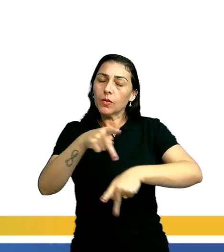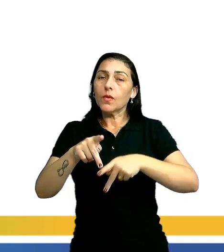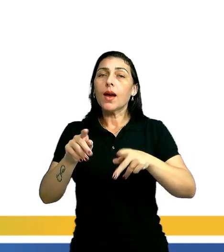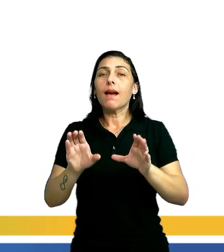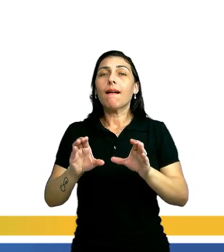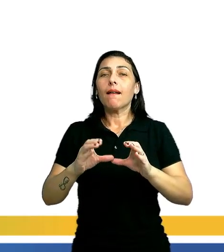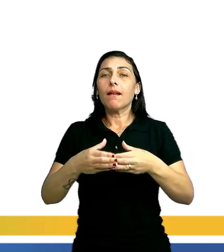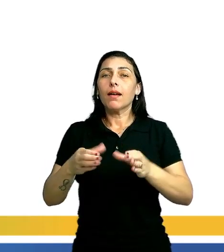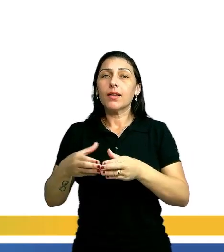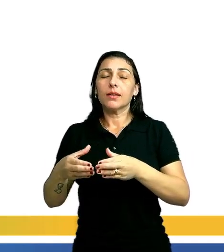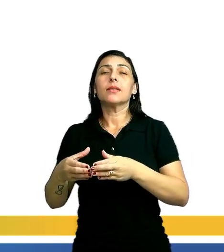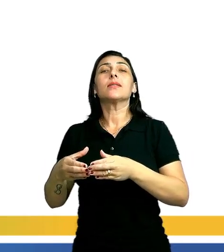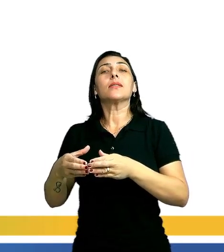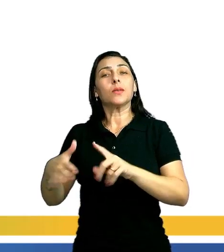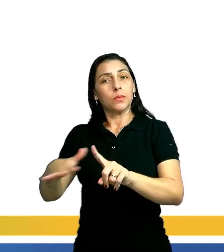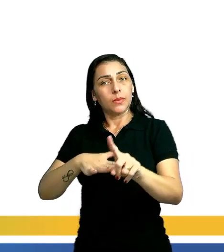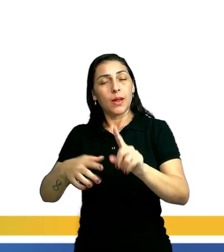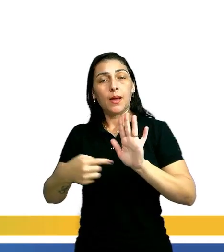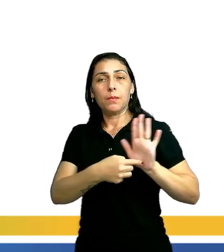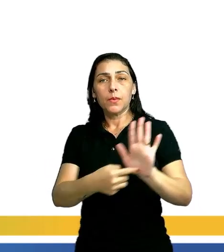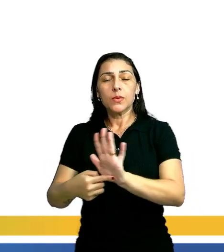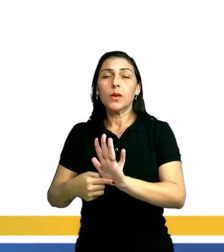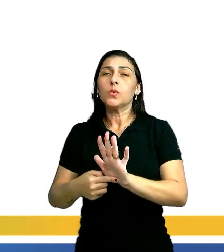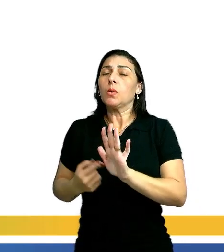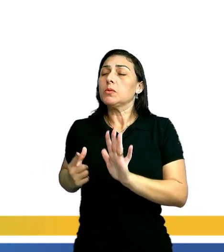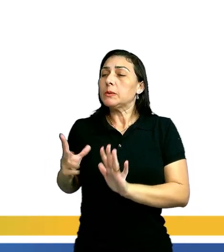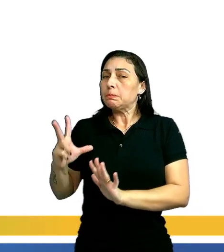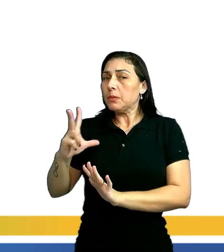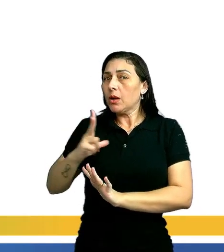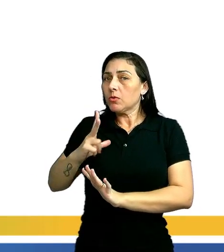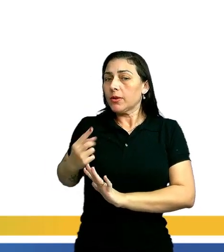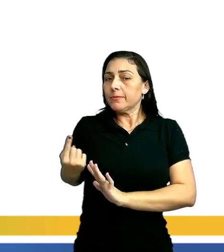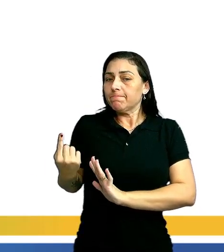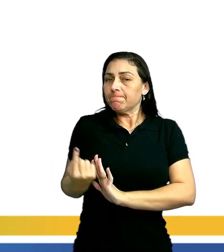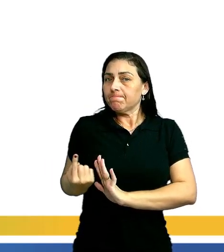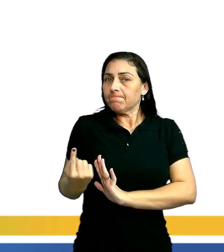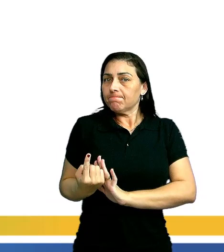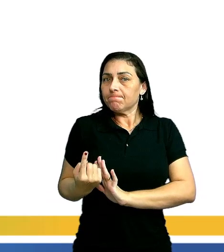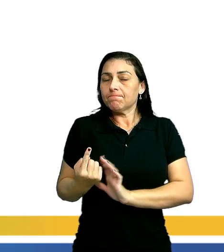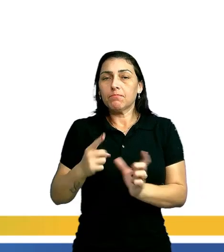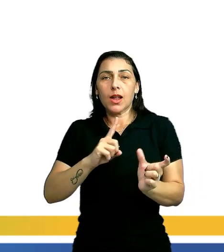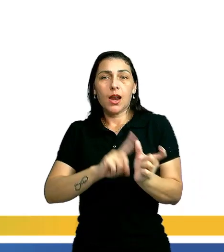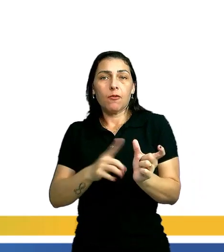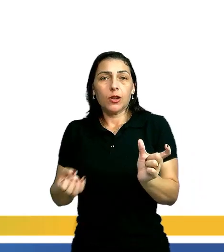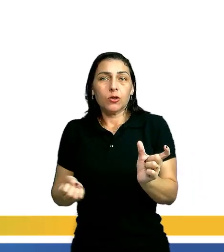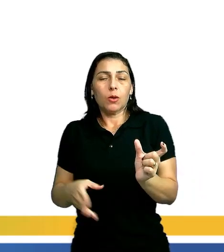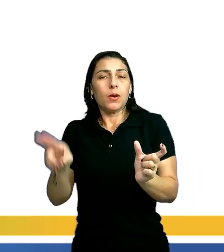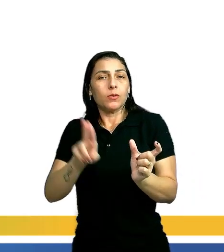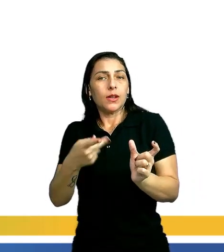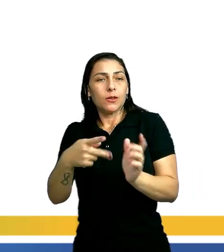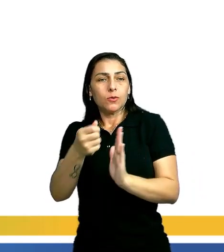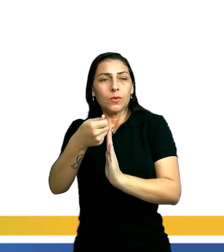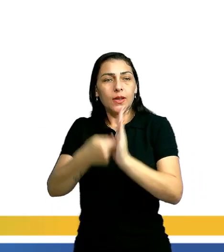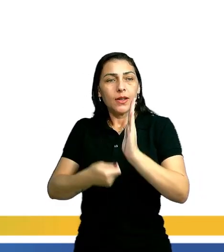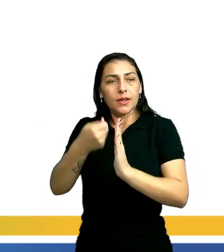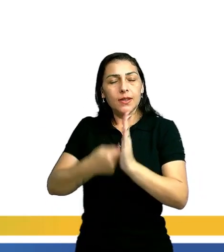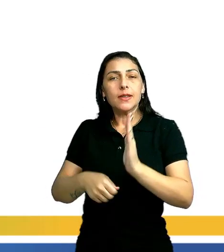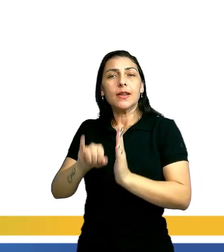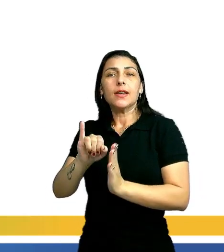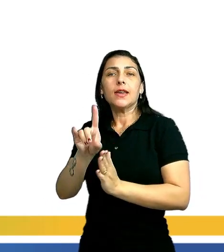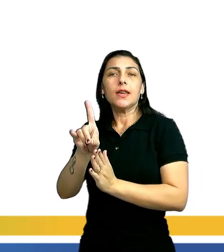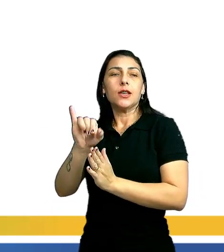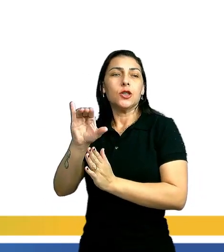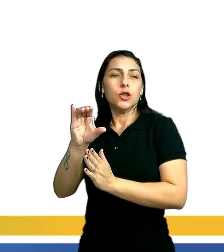grupo social apresenta suas idiosincrasias, palavra nova para você utilizar aí na sua redação, ou seja,